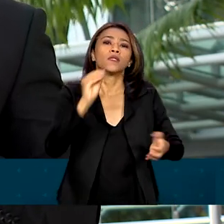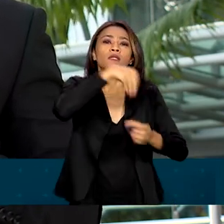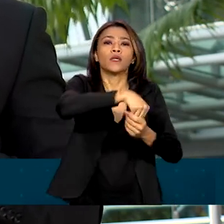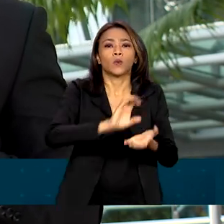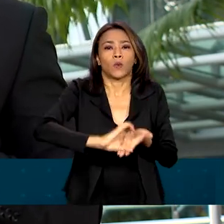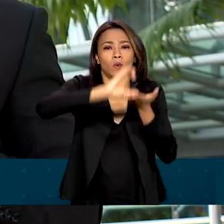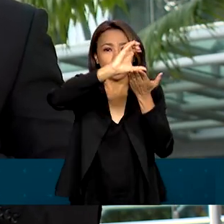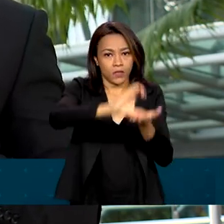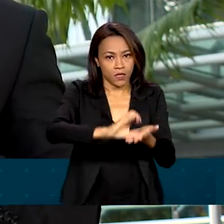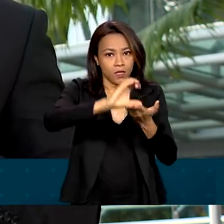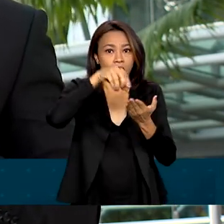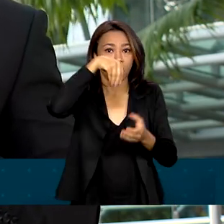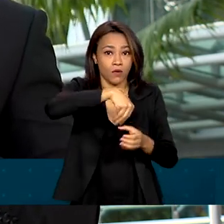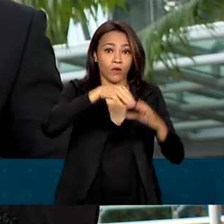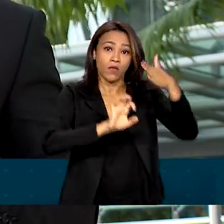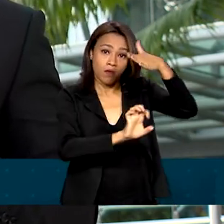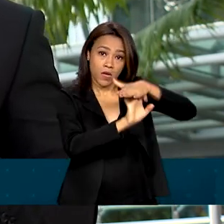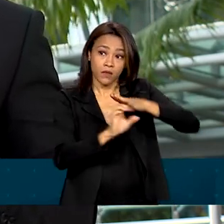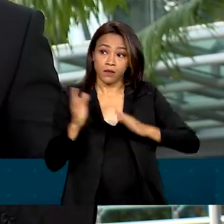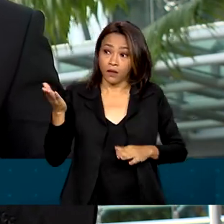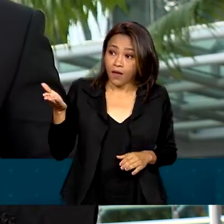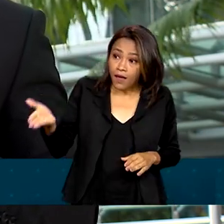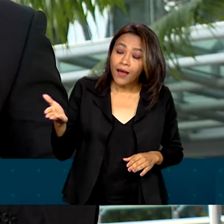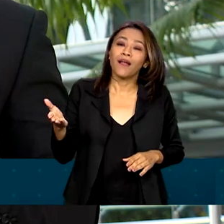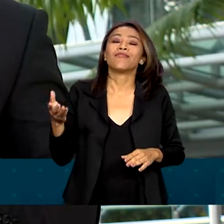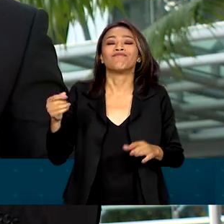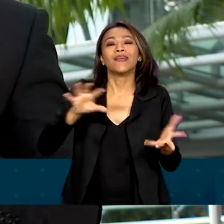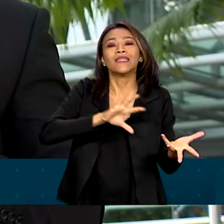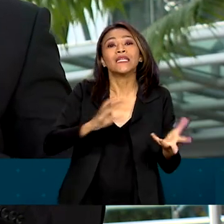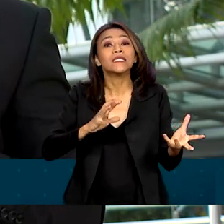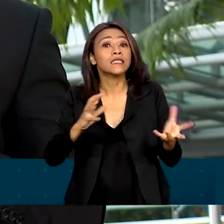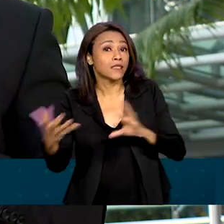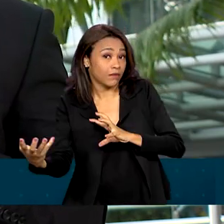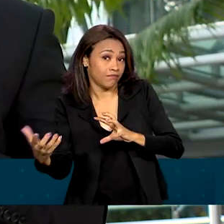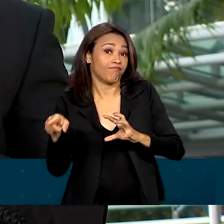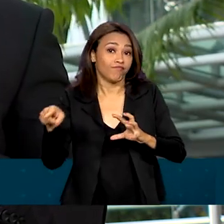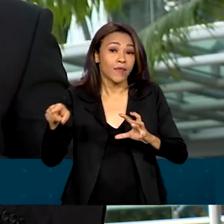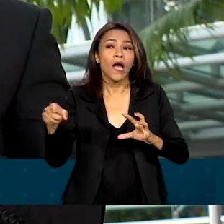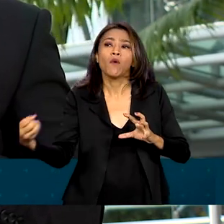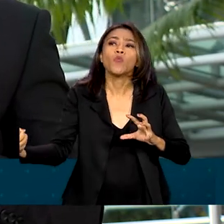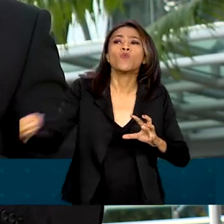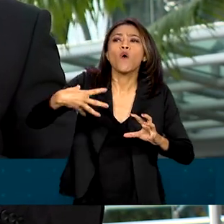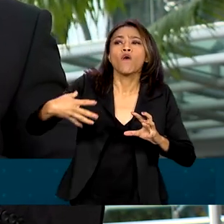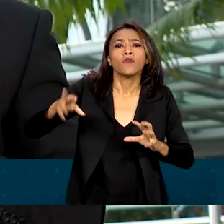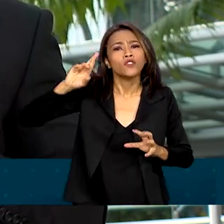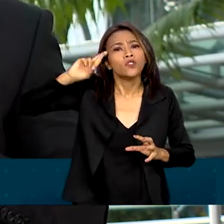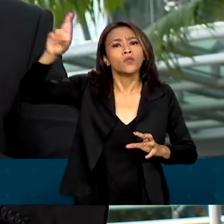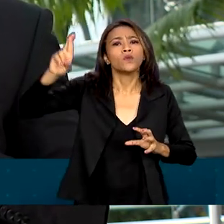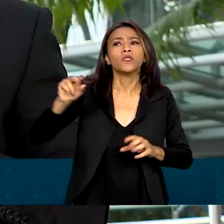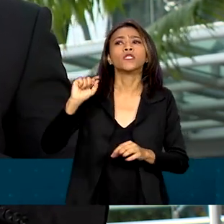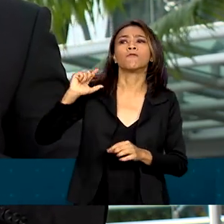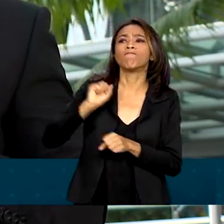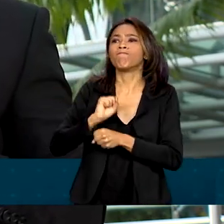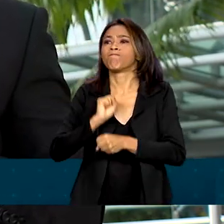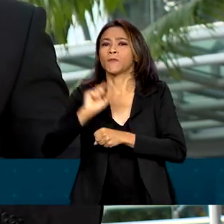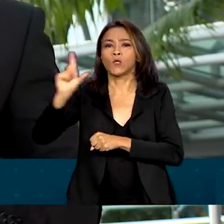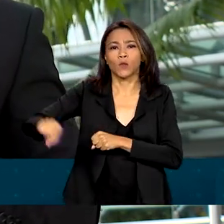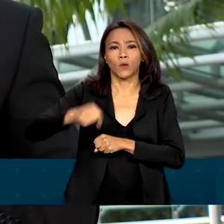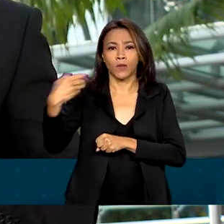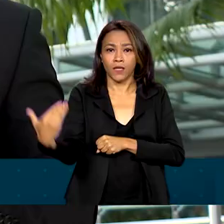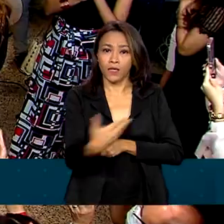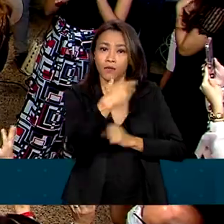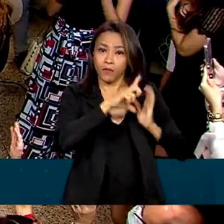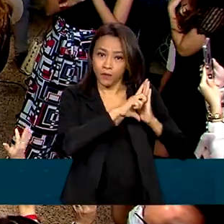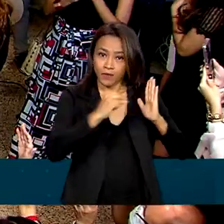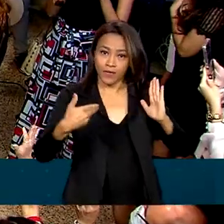empresa. Cariane assume o comando de uma gestão de transição, até que uma nova diretoria seja escolhida pelo Palácio do